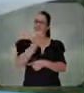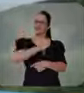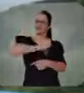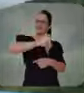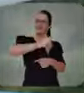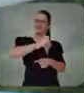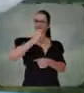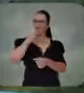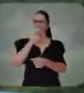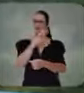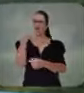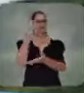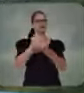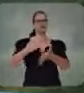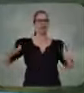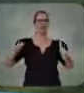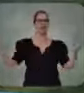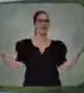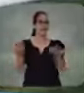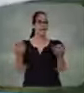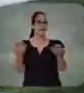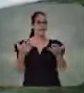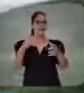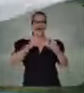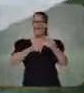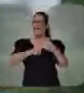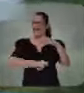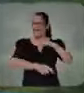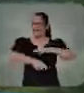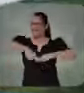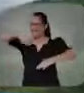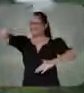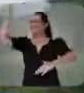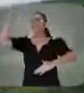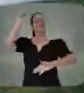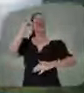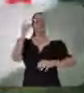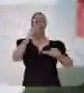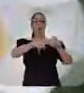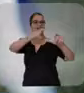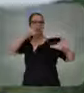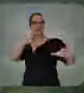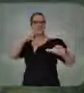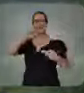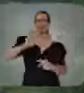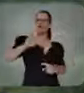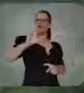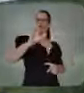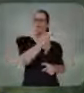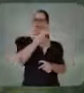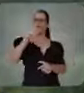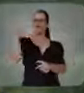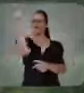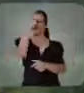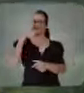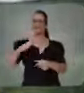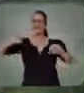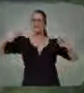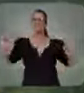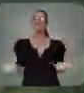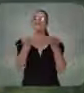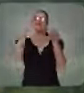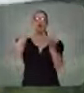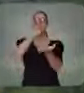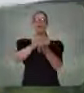é a nossa bandeira. Chega de morte. Agora é independência ou independência. O Lula é presidente do Brasil.